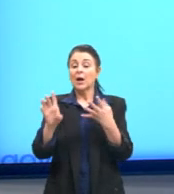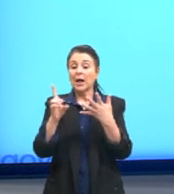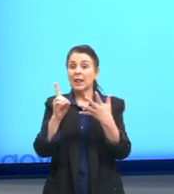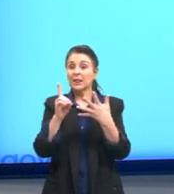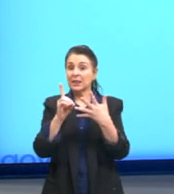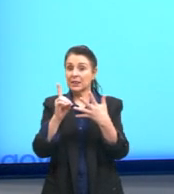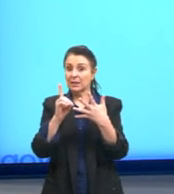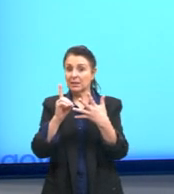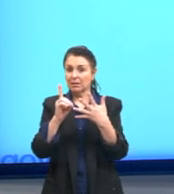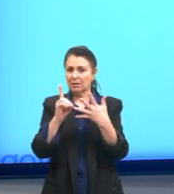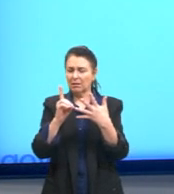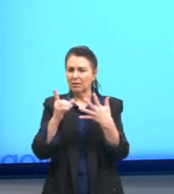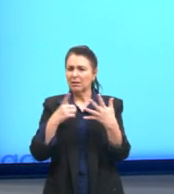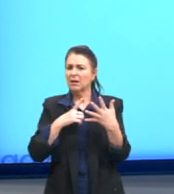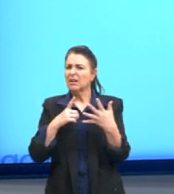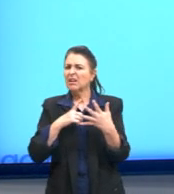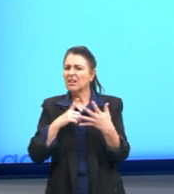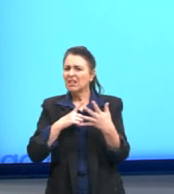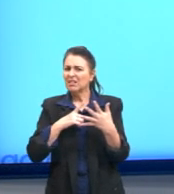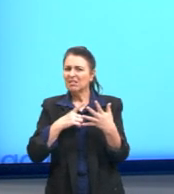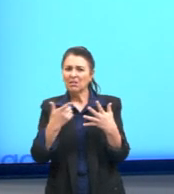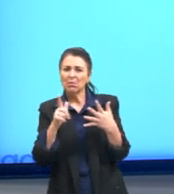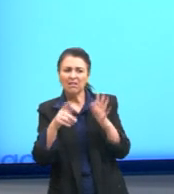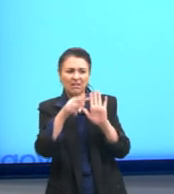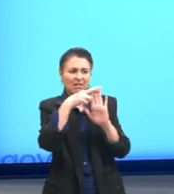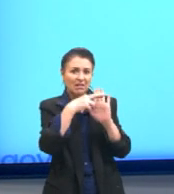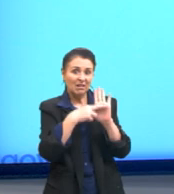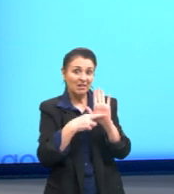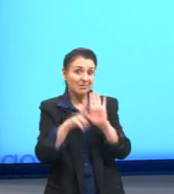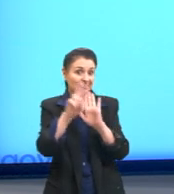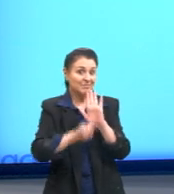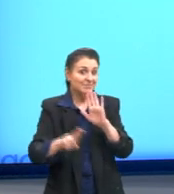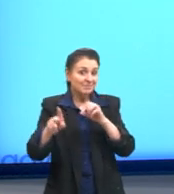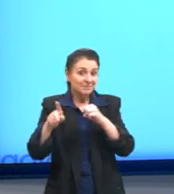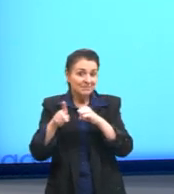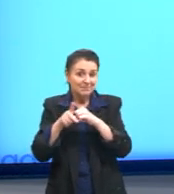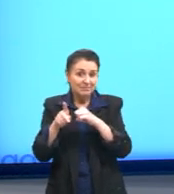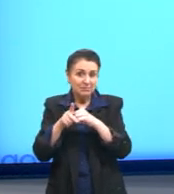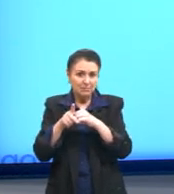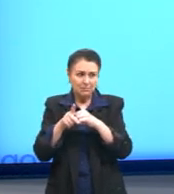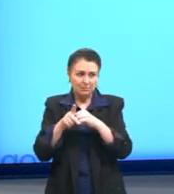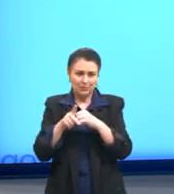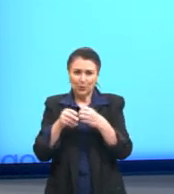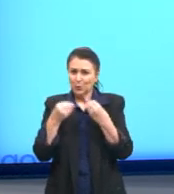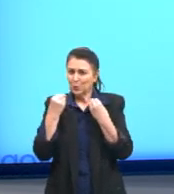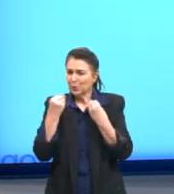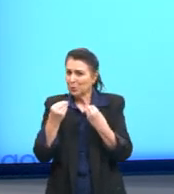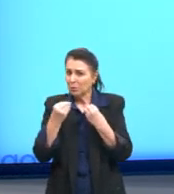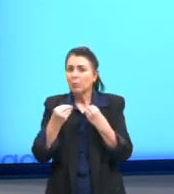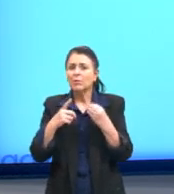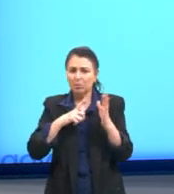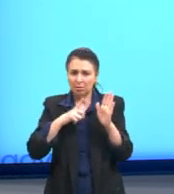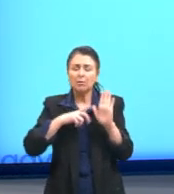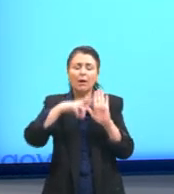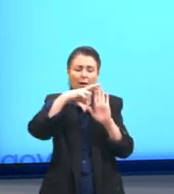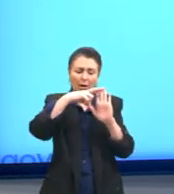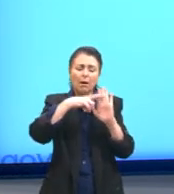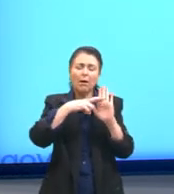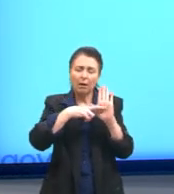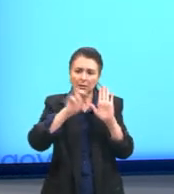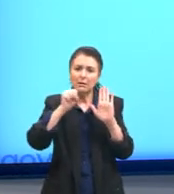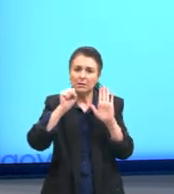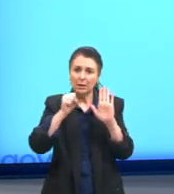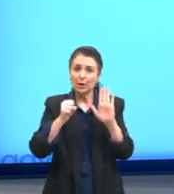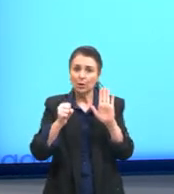afirmam que não há regras para o uso de pronomes? Mas, de forma alguma, as regras existem. Nenhum dos